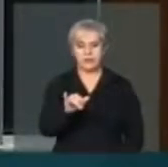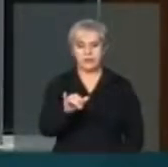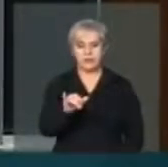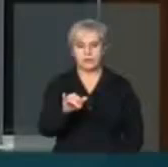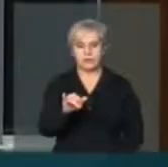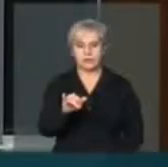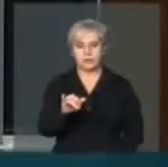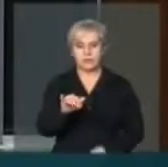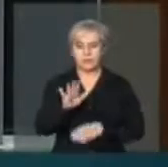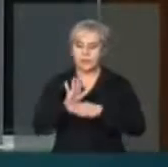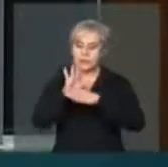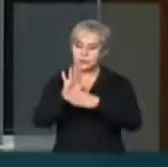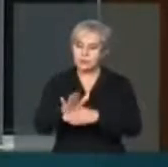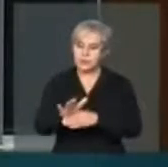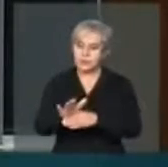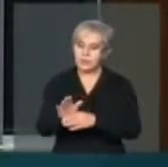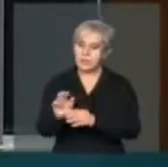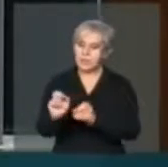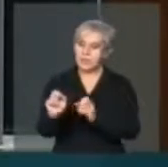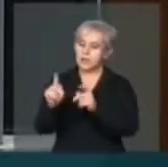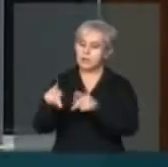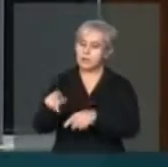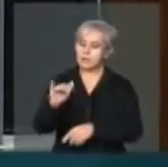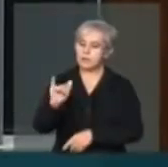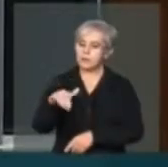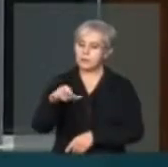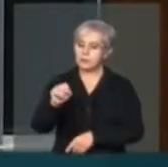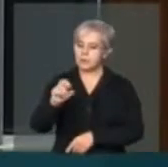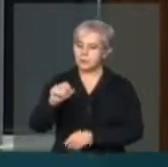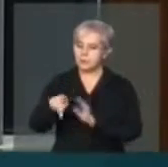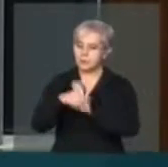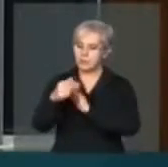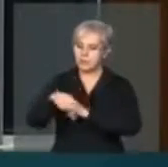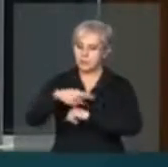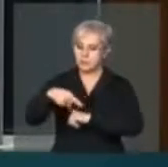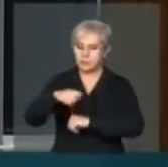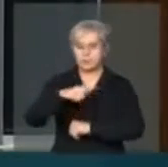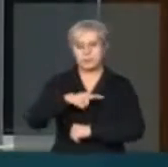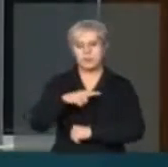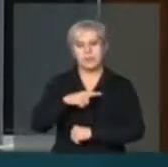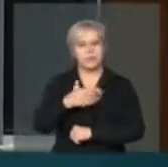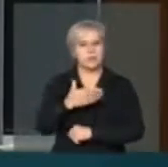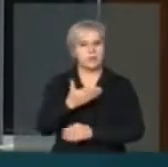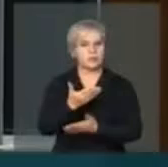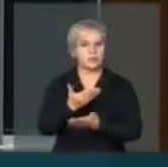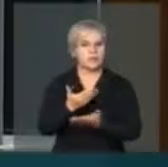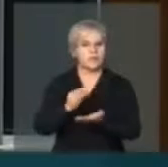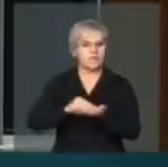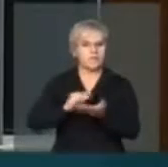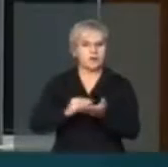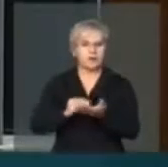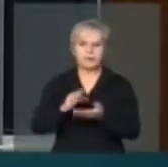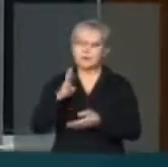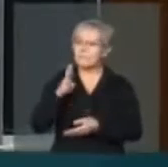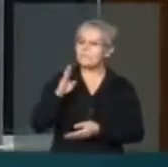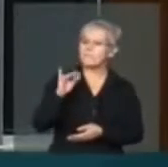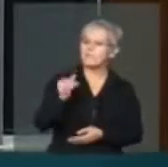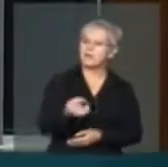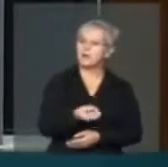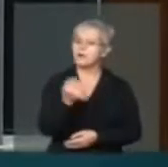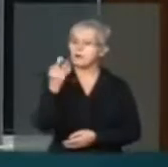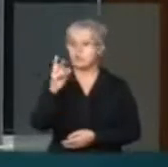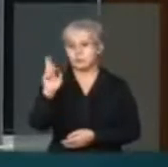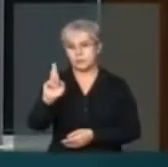Previdência do país. Uma Previdência que existe um rombo de bilhões e milhões de reais. Então, é necessário que a gente possa,